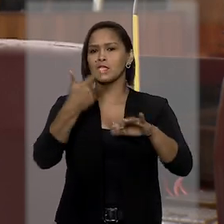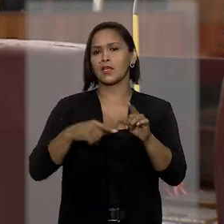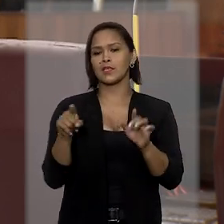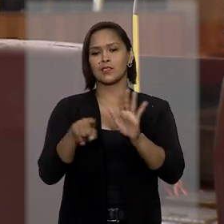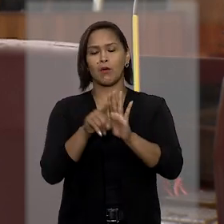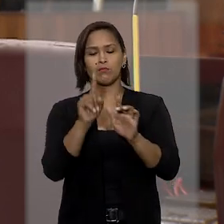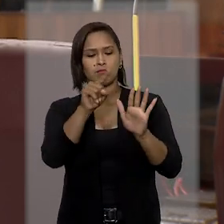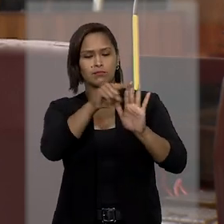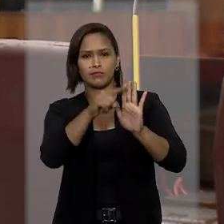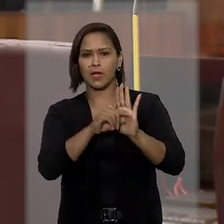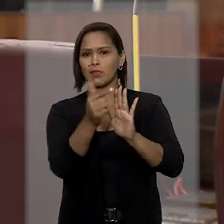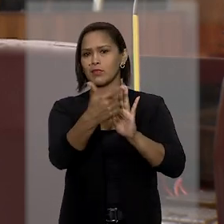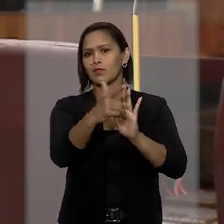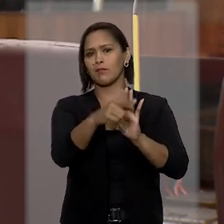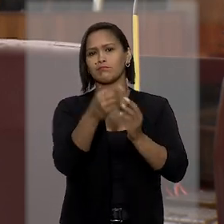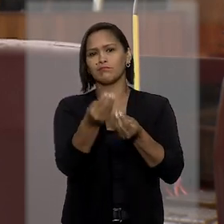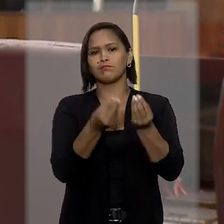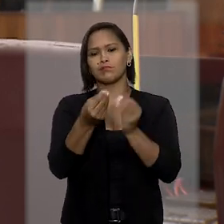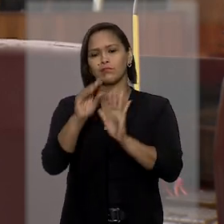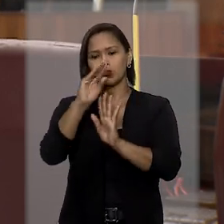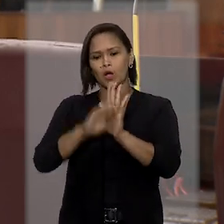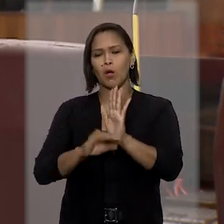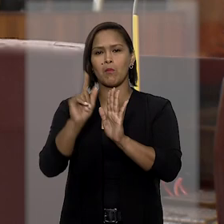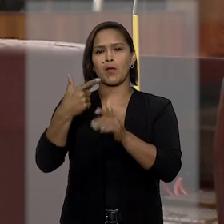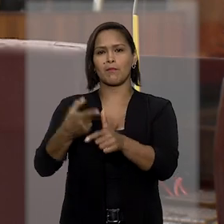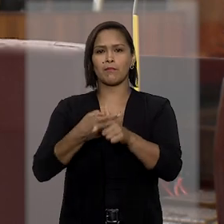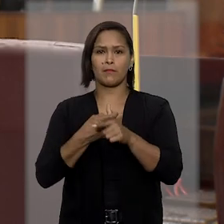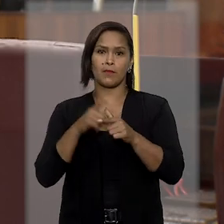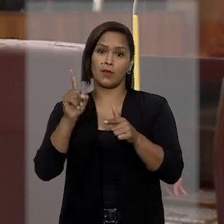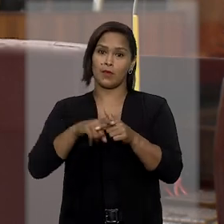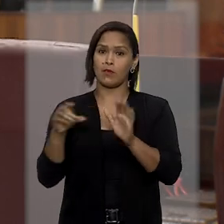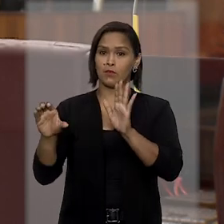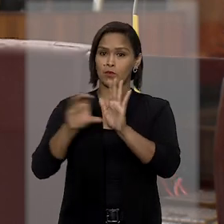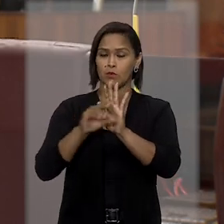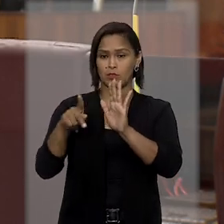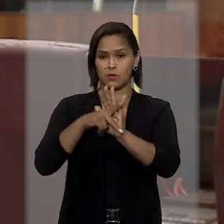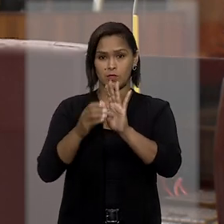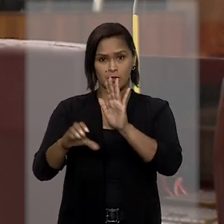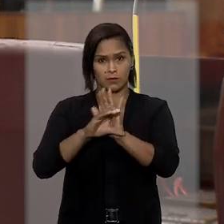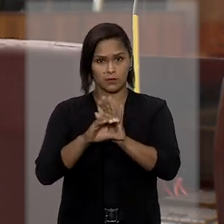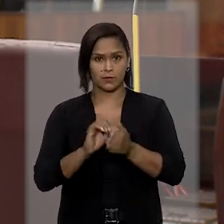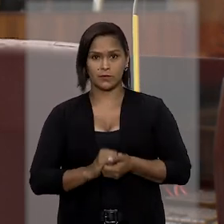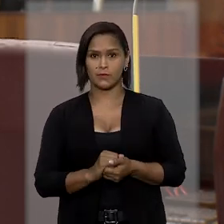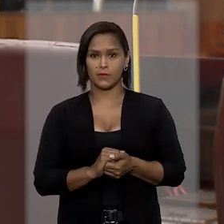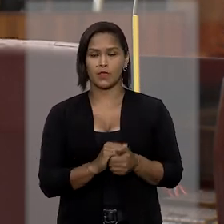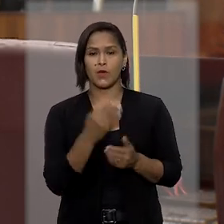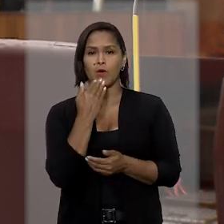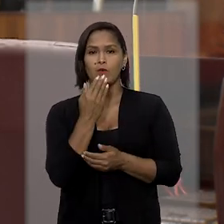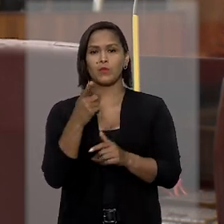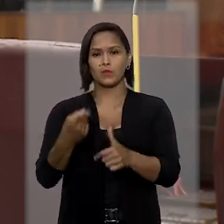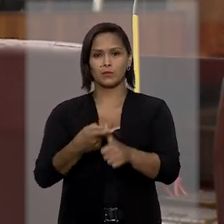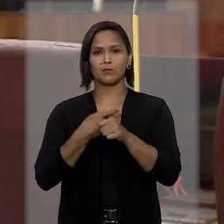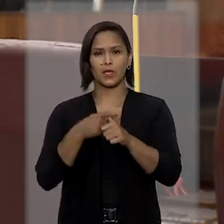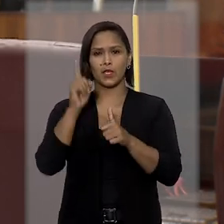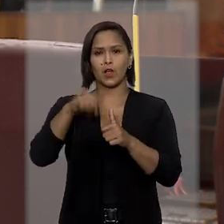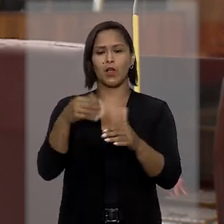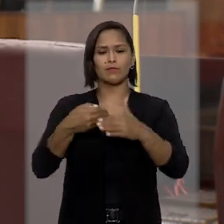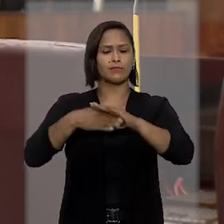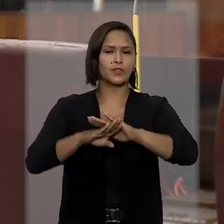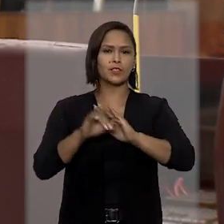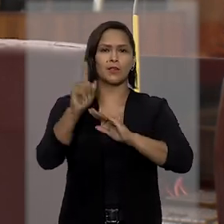de que tais ativos não constam expressamente como empenhoráveis no Código de Processo Civil. O pedido de penhora foi